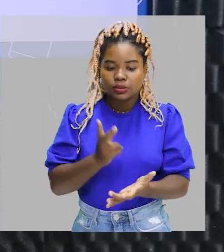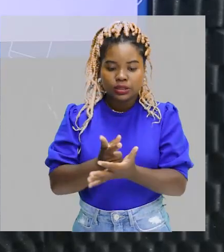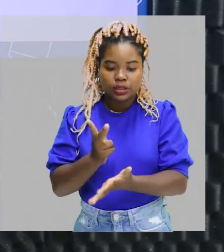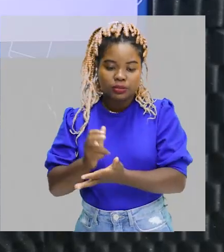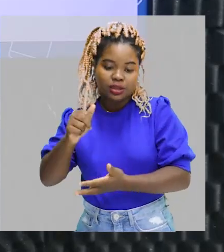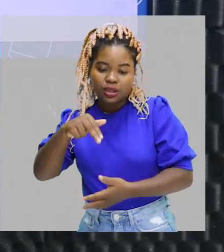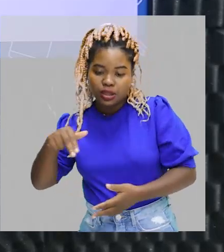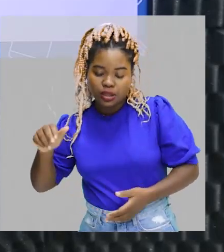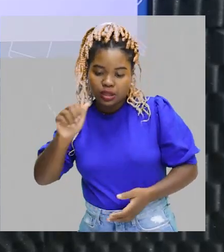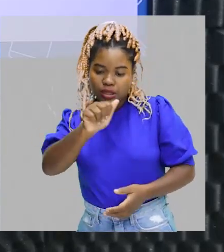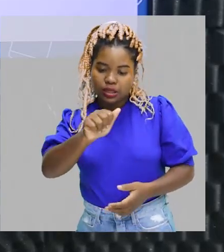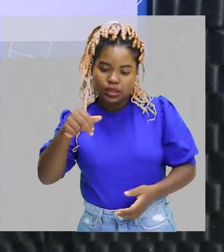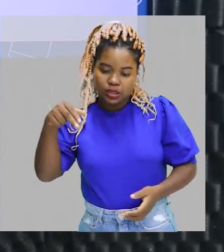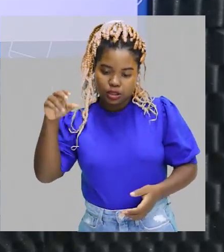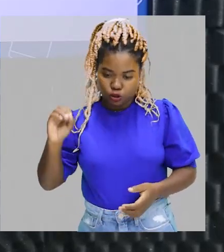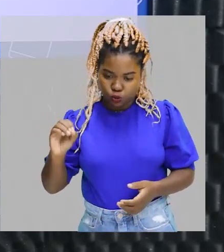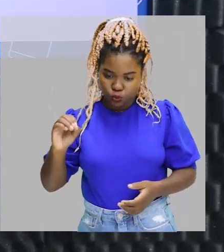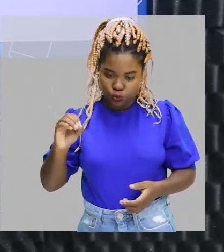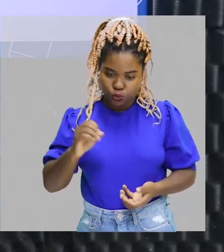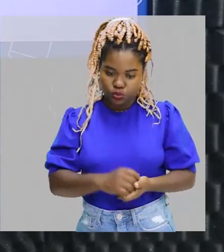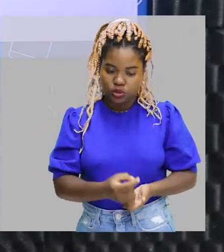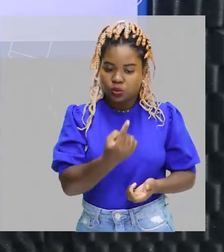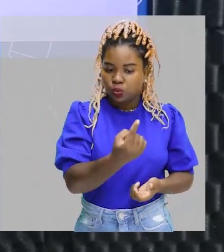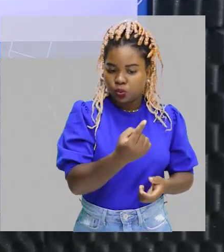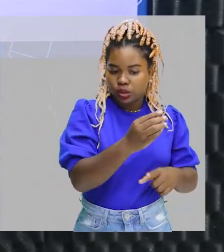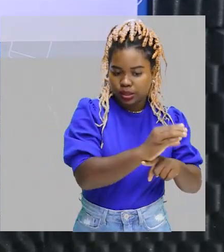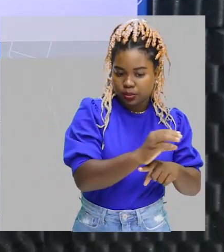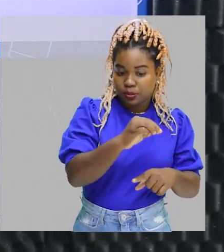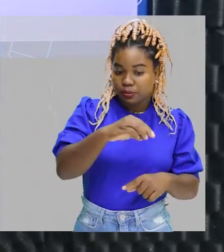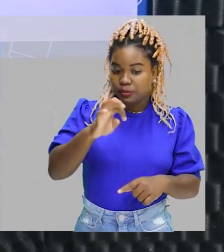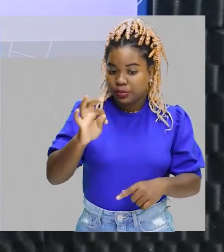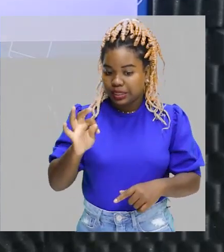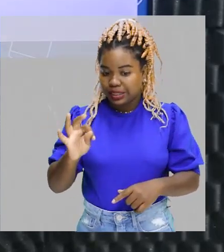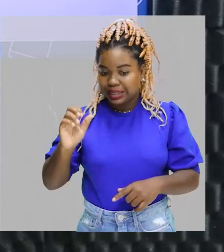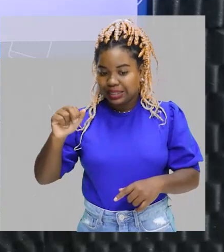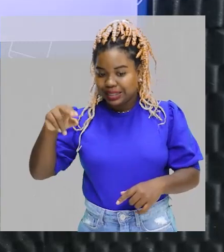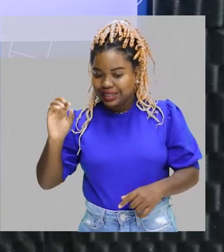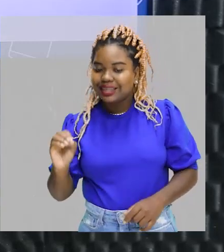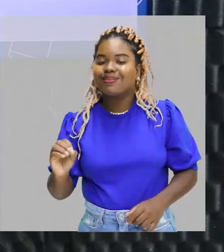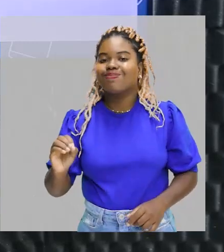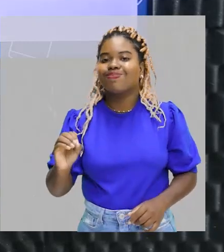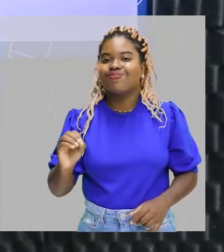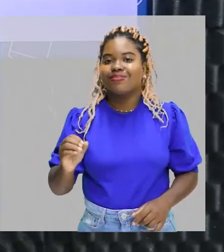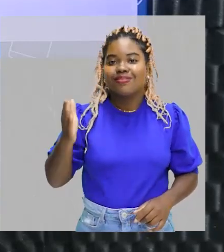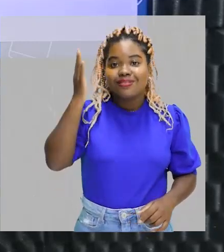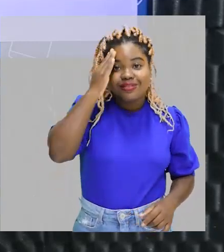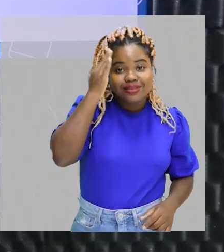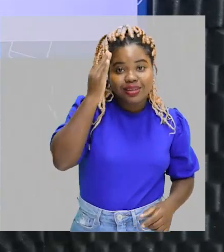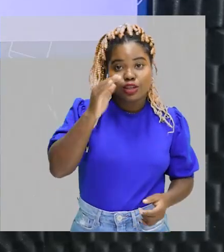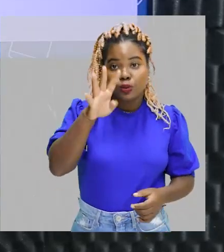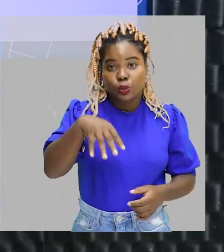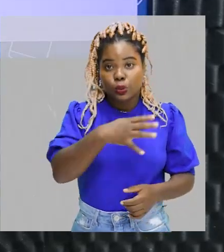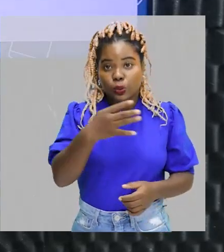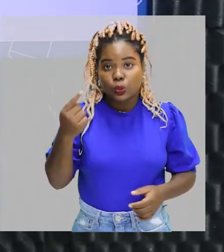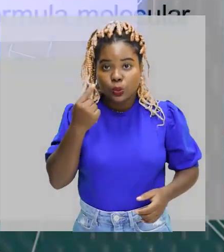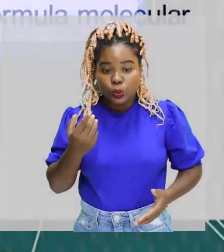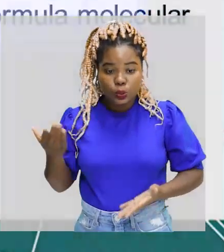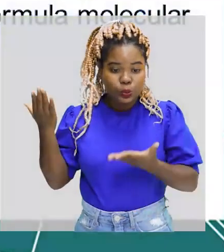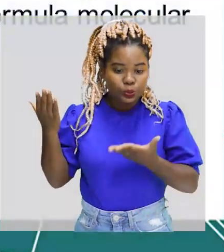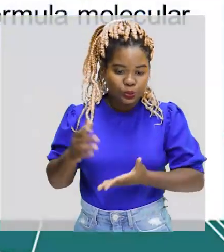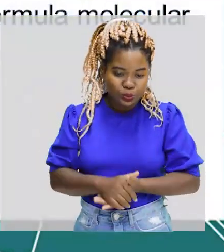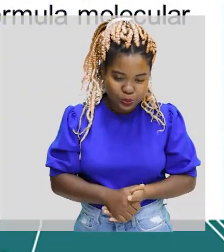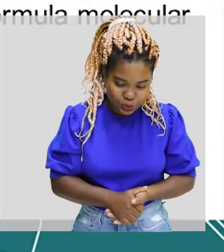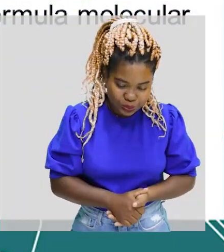Então, aqui eu tenho um carbono, metano, beleza? Então, o metano é o hidrocarboneto, é o